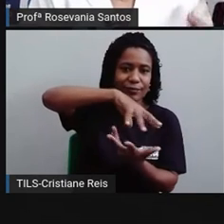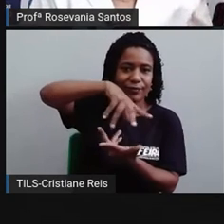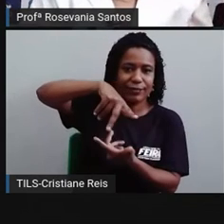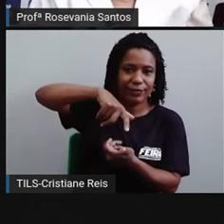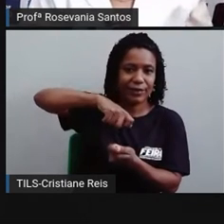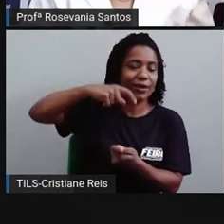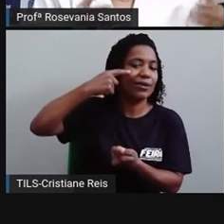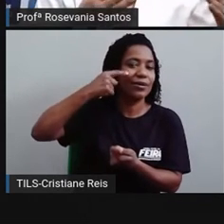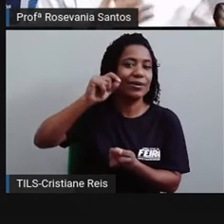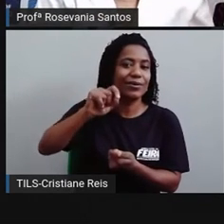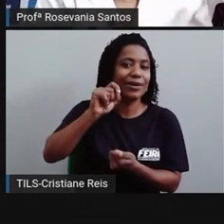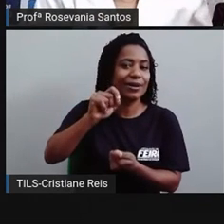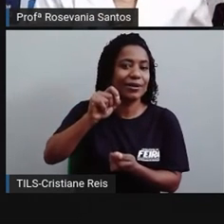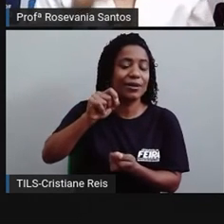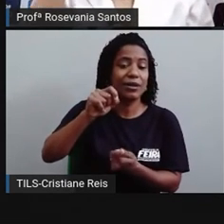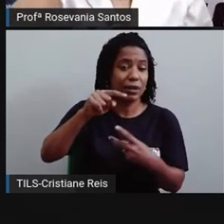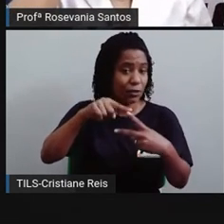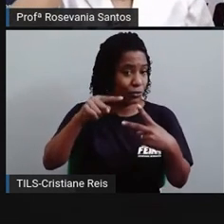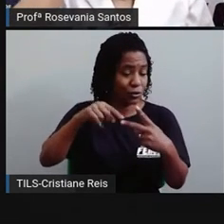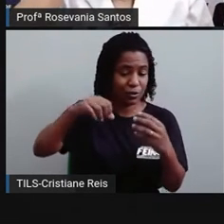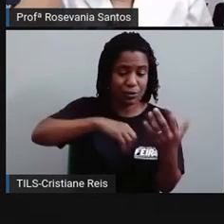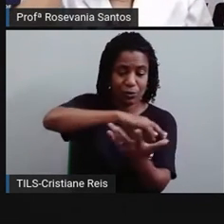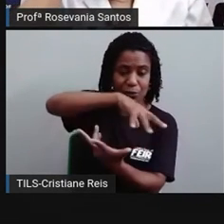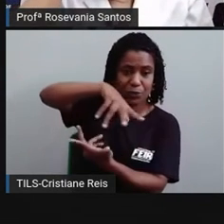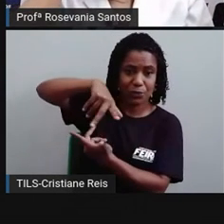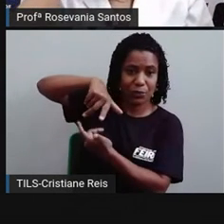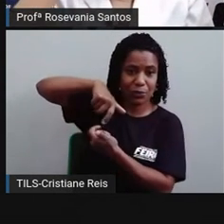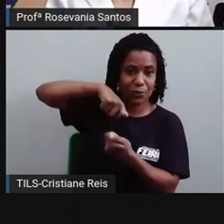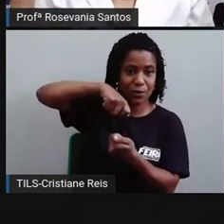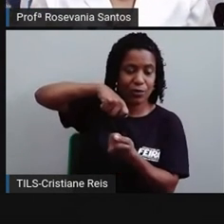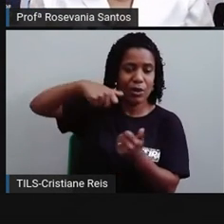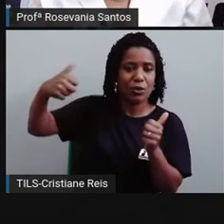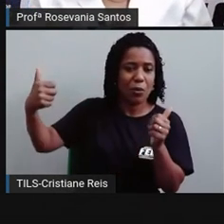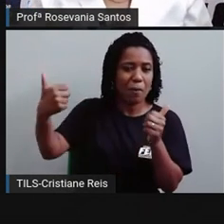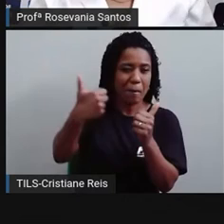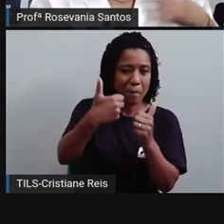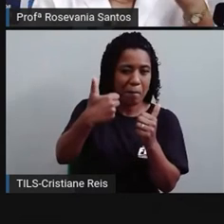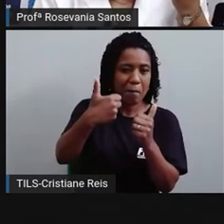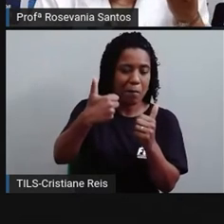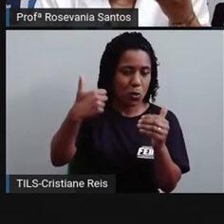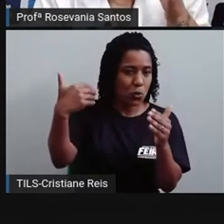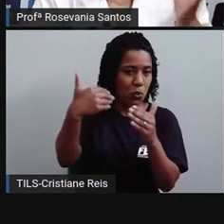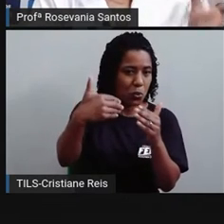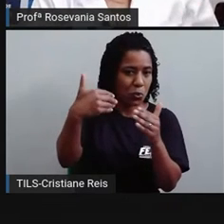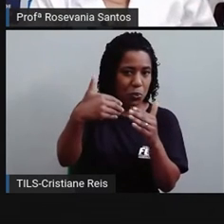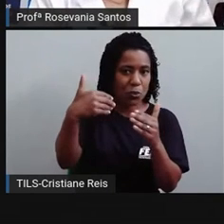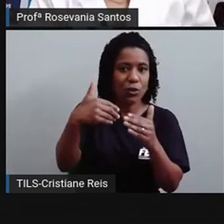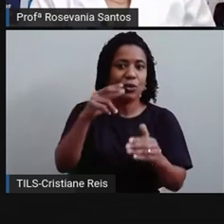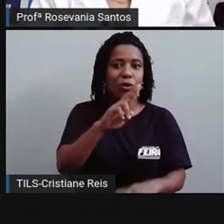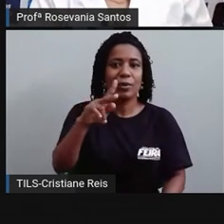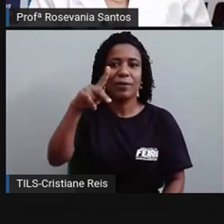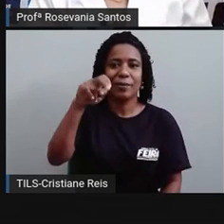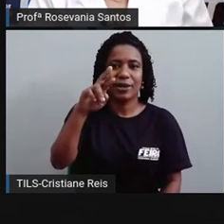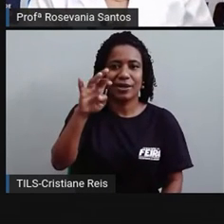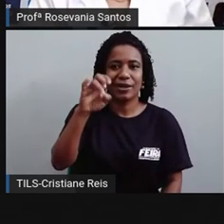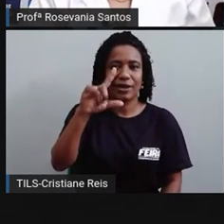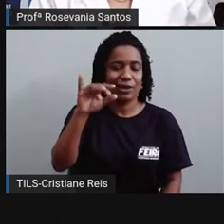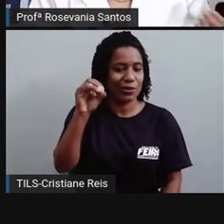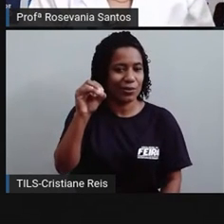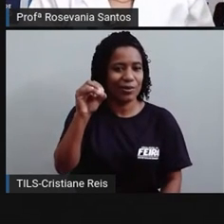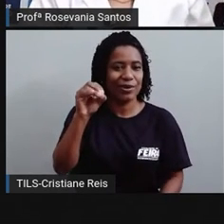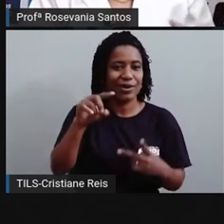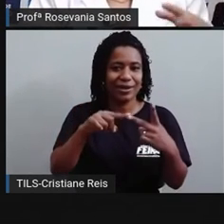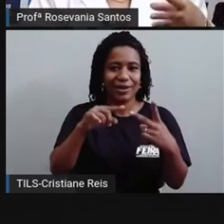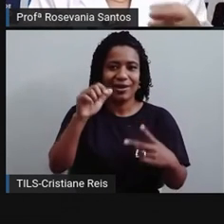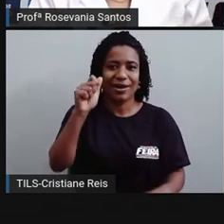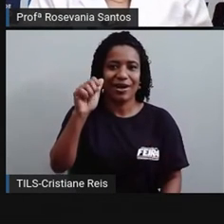respectivamente, de periélio e afélio. Aí, para dar um macetezinho para você lembrar, né? A gente